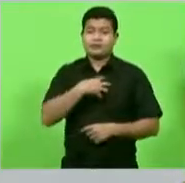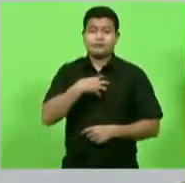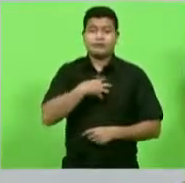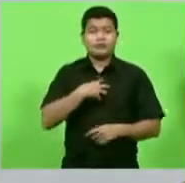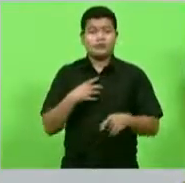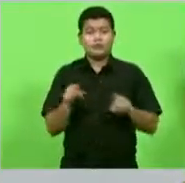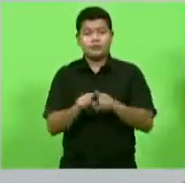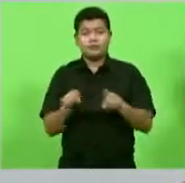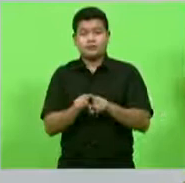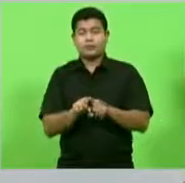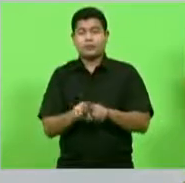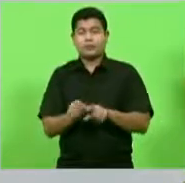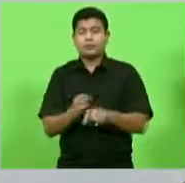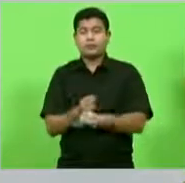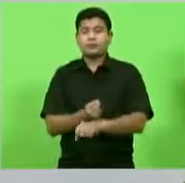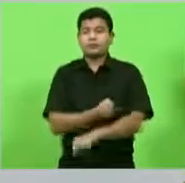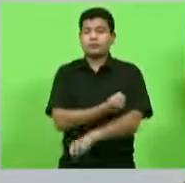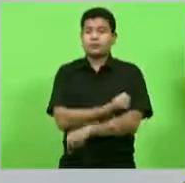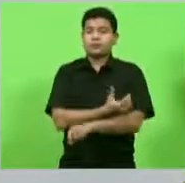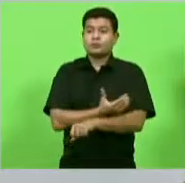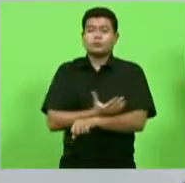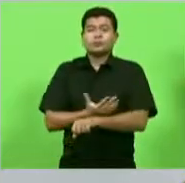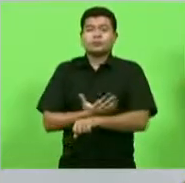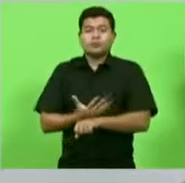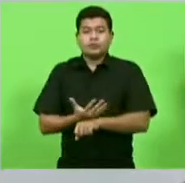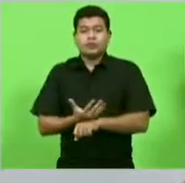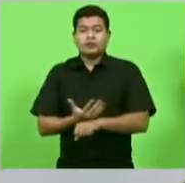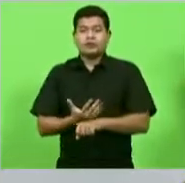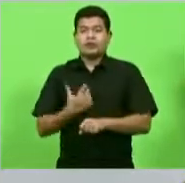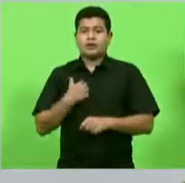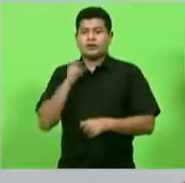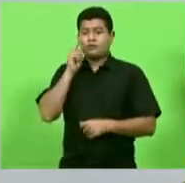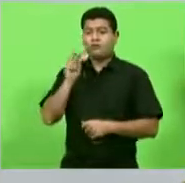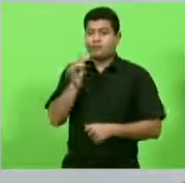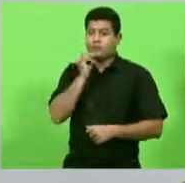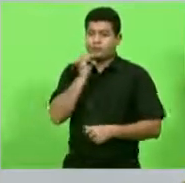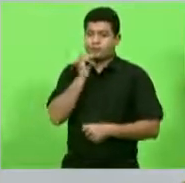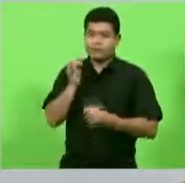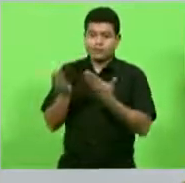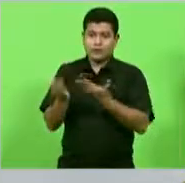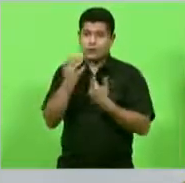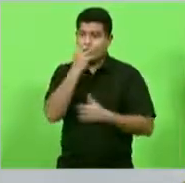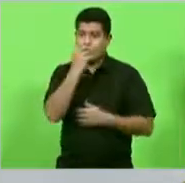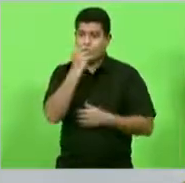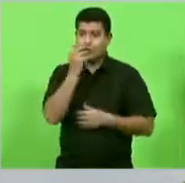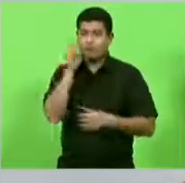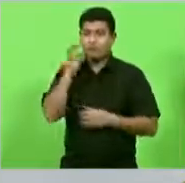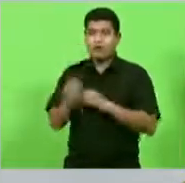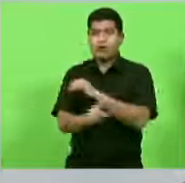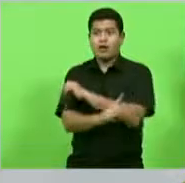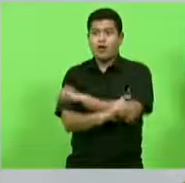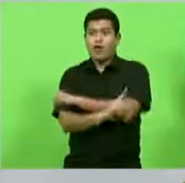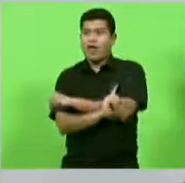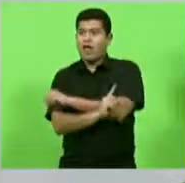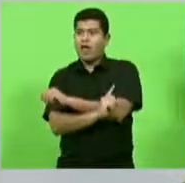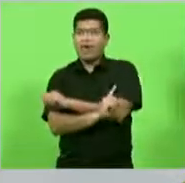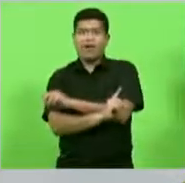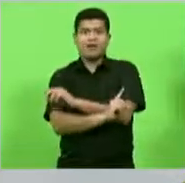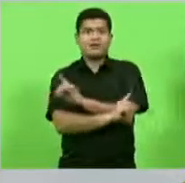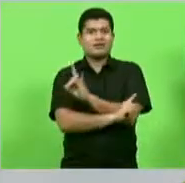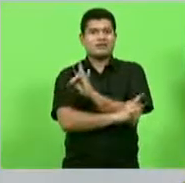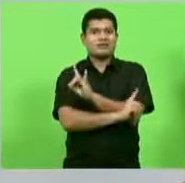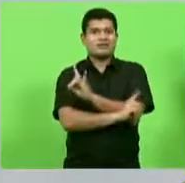por exemplo se você tem um cão de estimação tu chega na sua casa ele está balançando o rabinho porque ele está com saudade de você